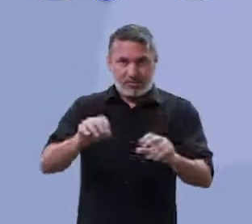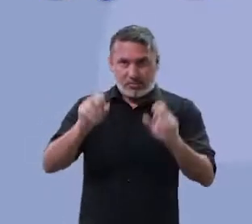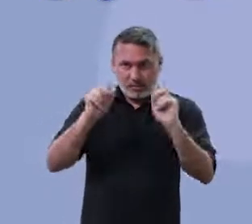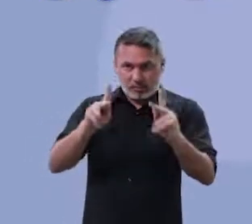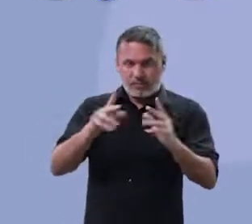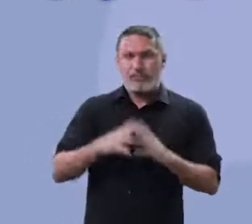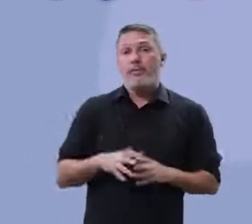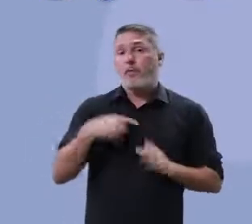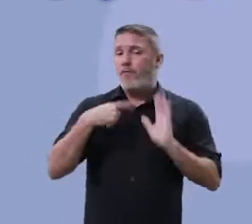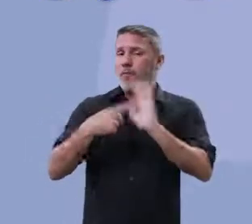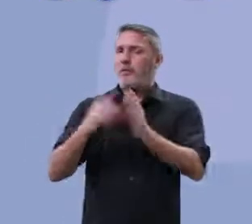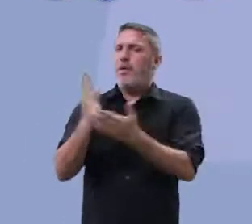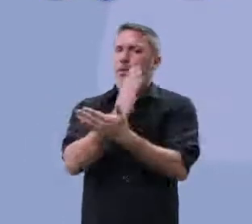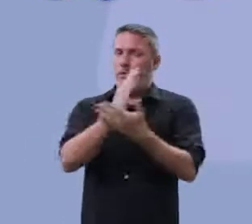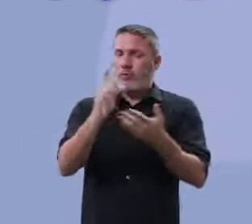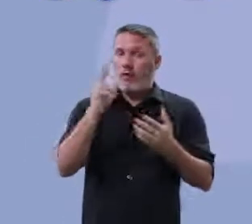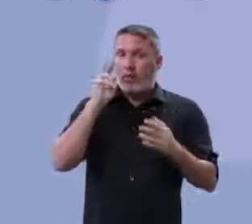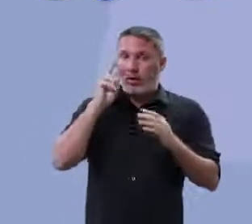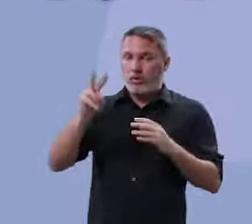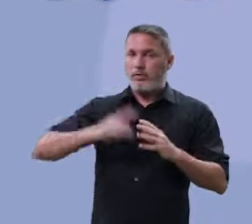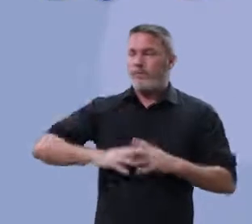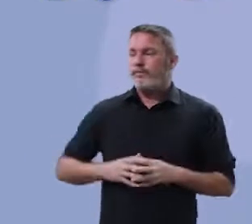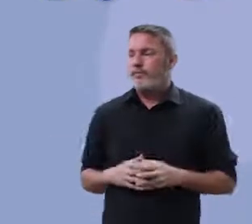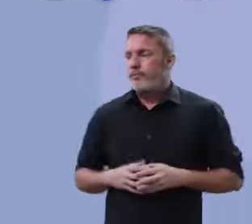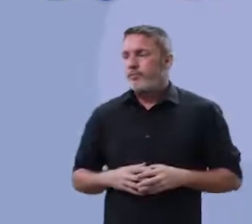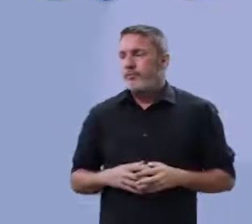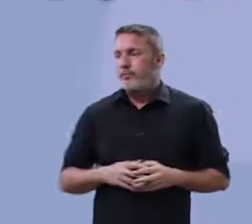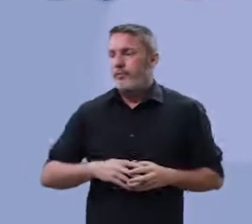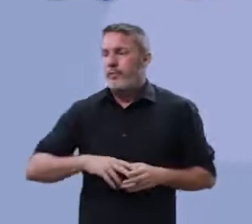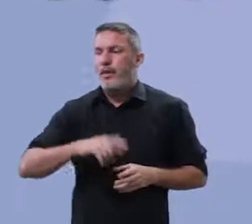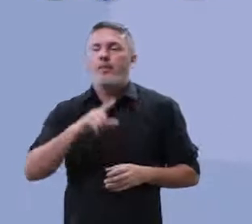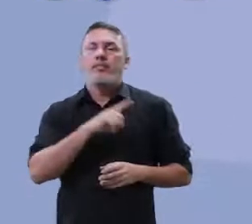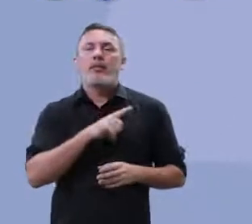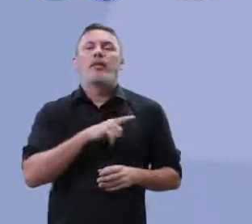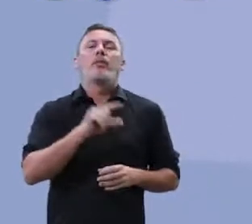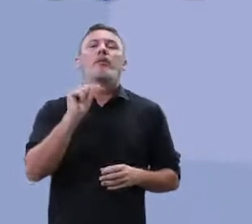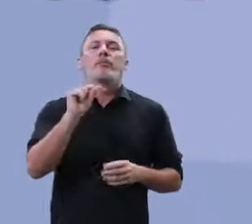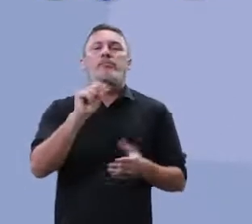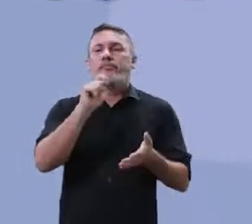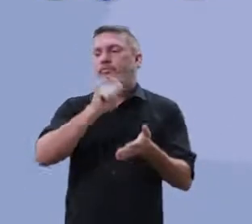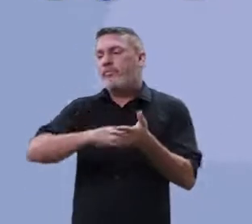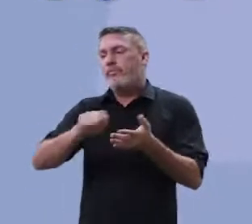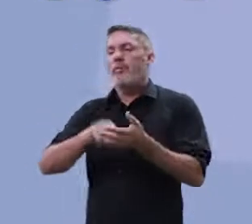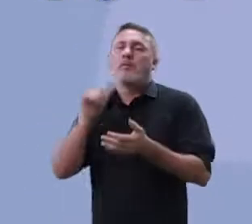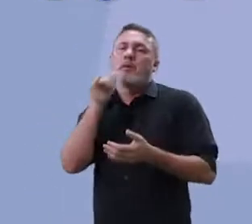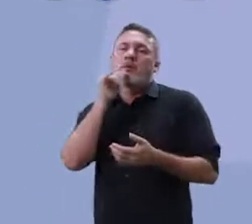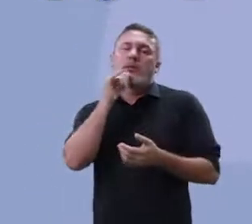mostrar pra vocês alguns desvios. Se liga ali, ó, de conversões da escrita.